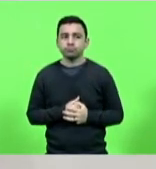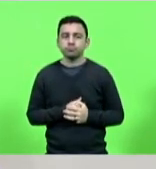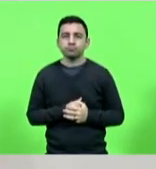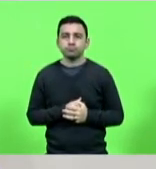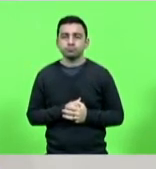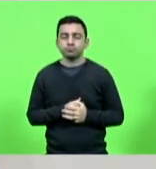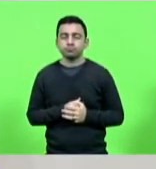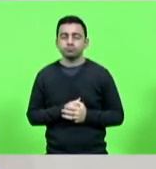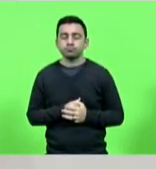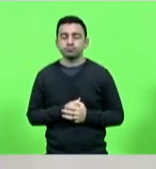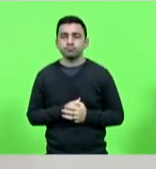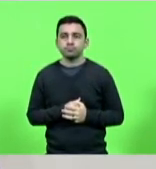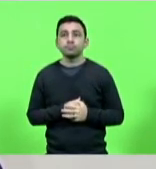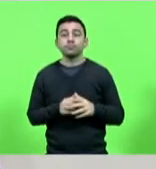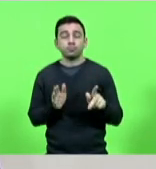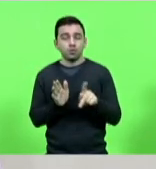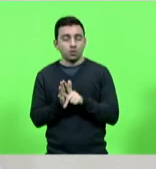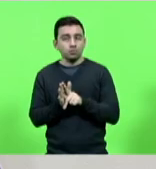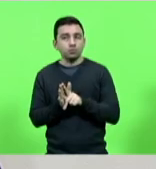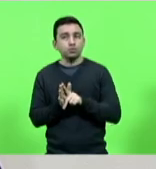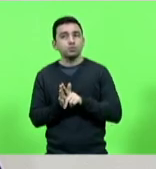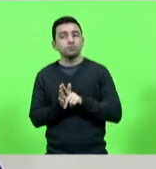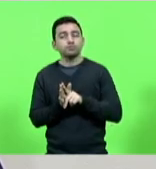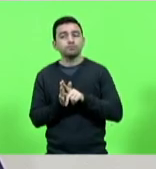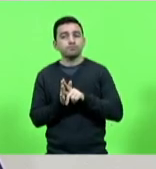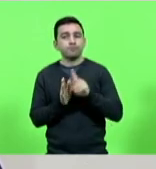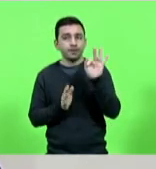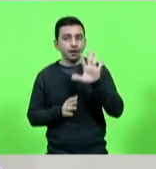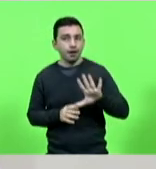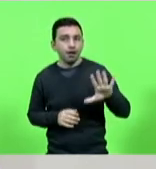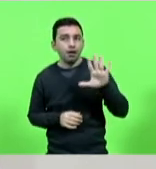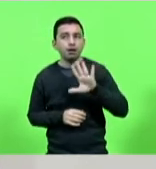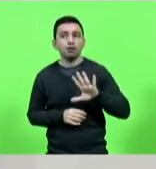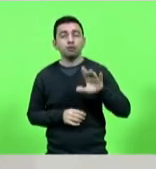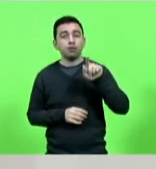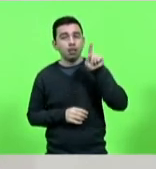no âmbito federal, ou seja, com nossos deputados, com nossos senadores,